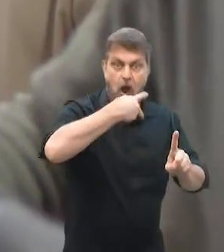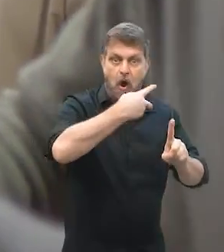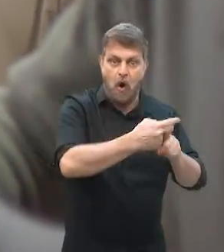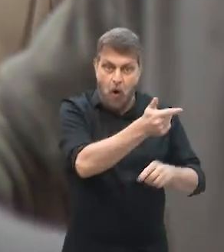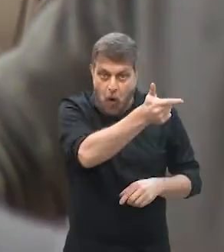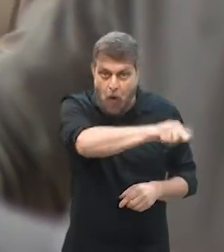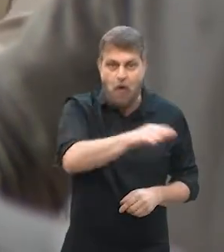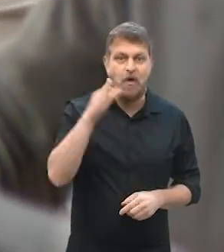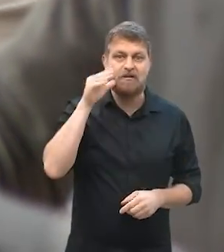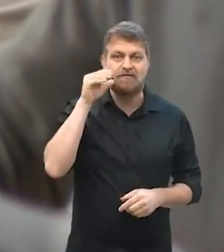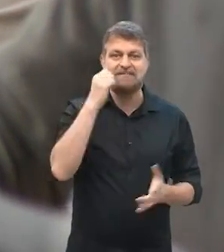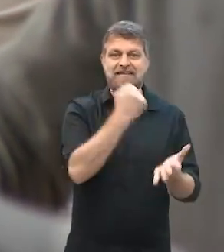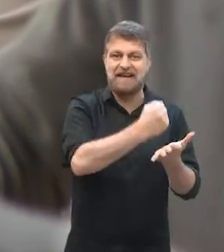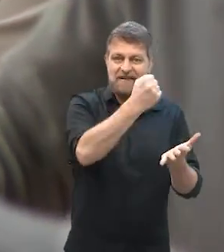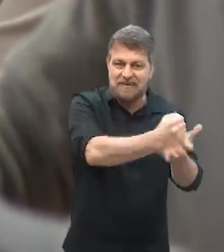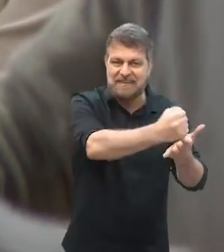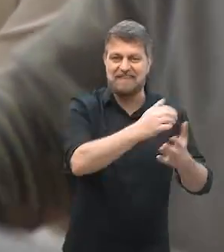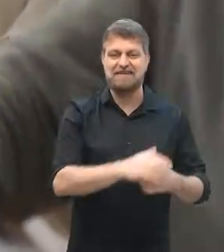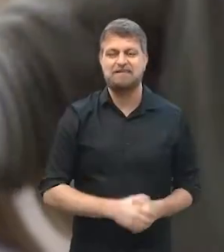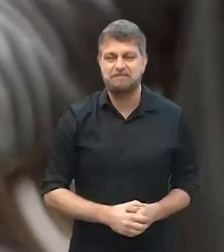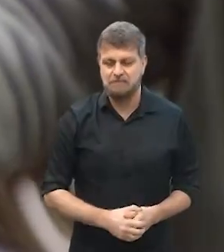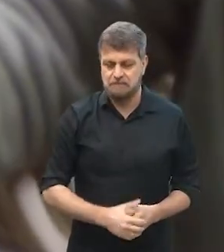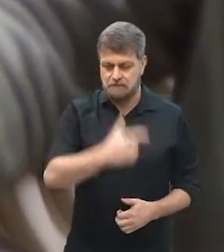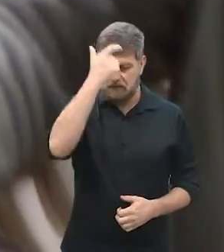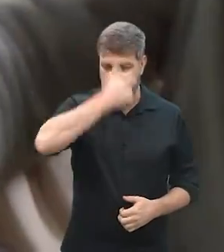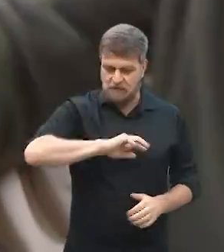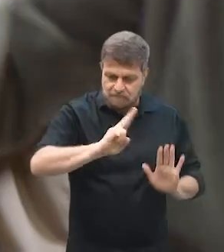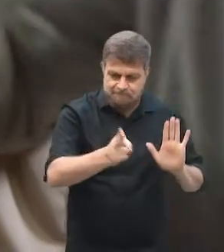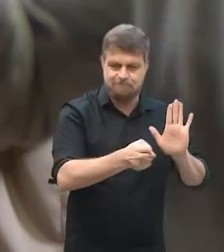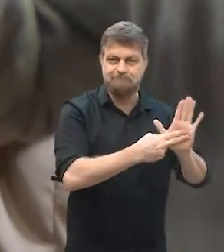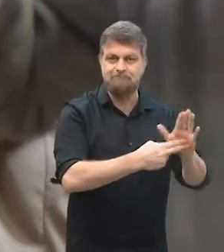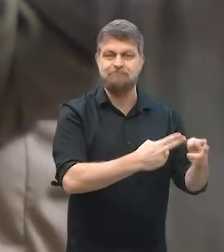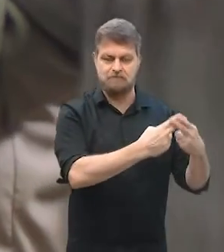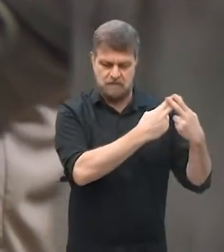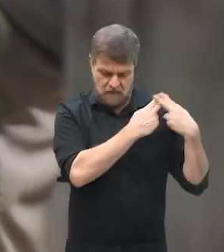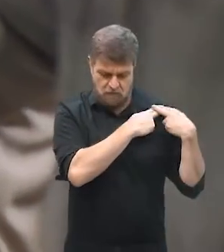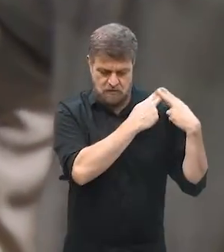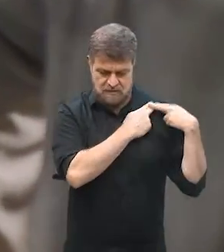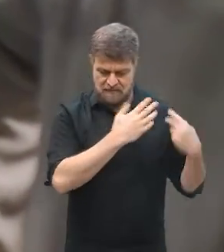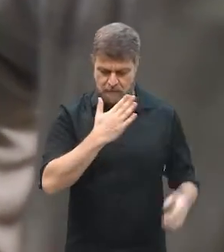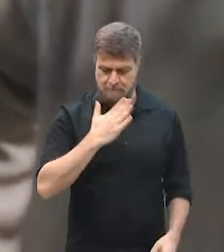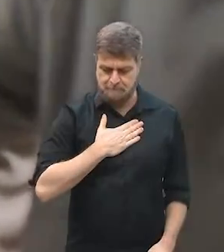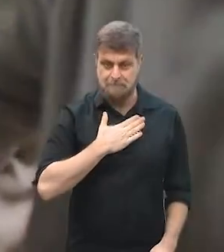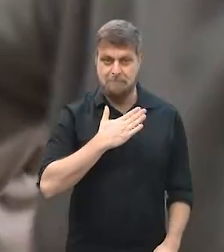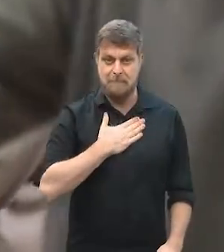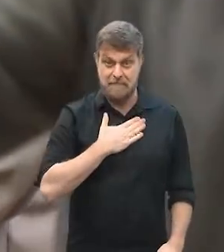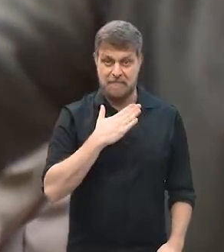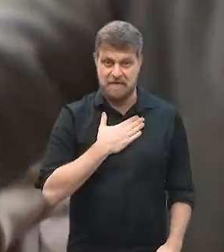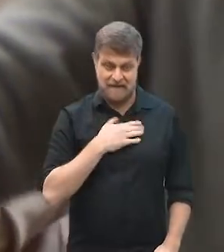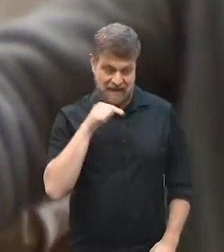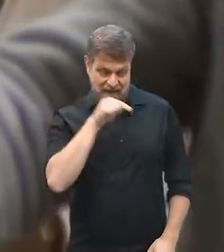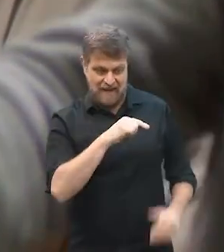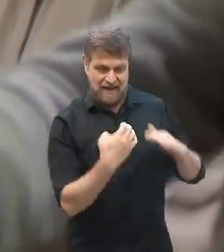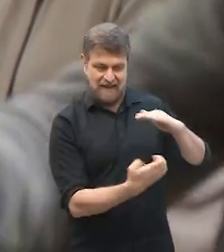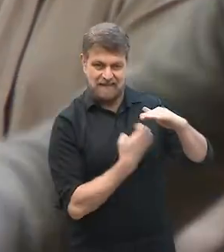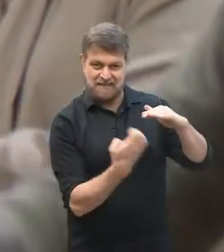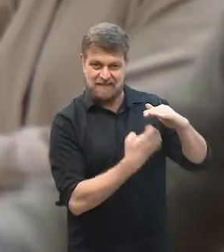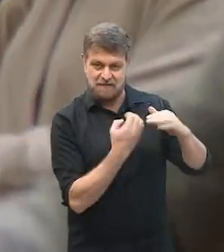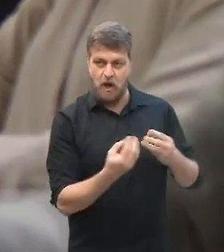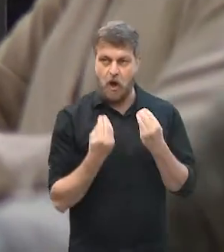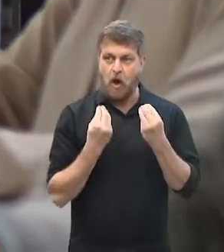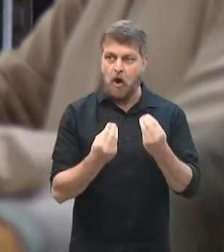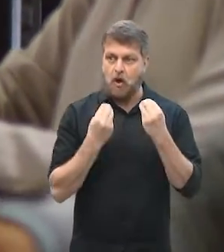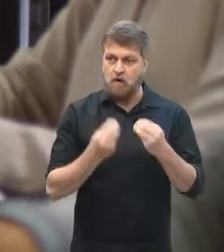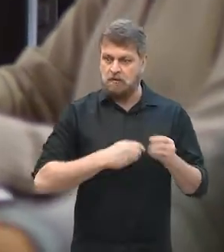mais uma funcionária, e aí, que eu assumi as responsabilidades que realmente eram minhas na empresa, que eu falei, meu, como que eu